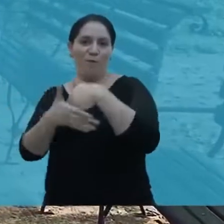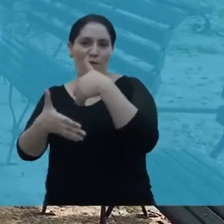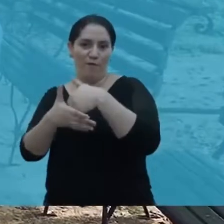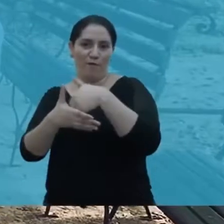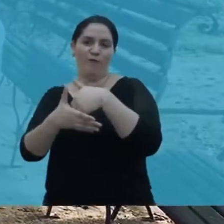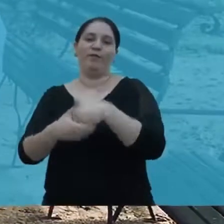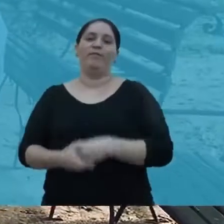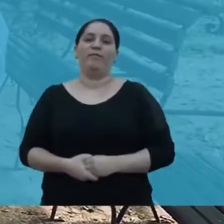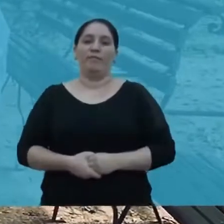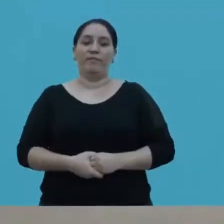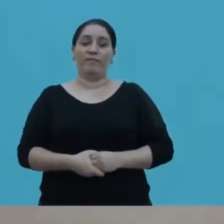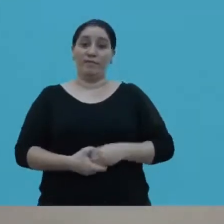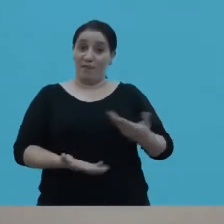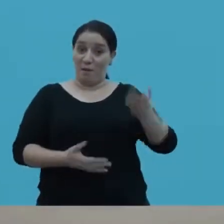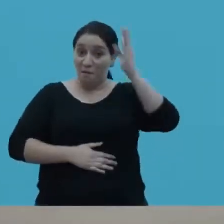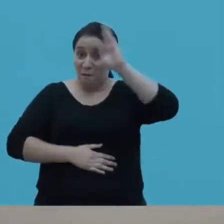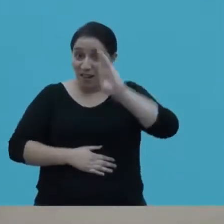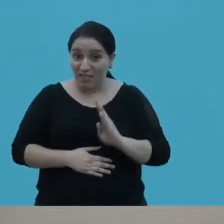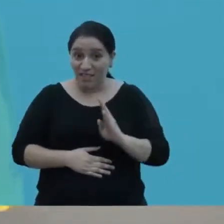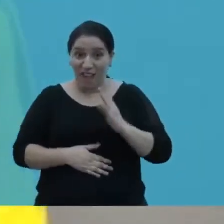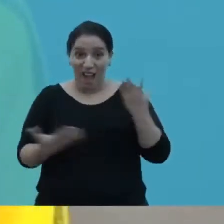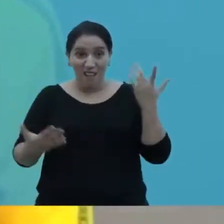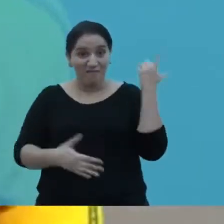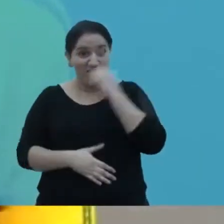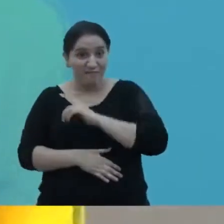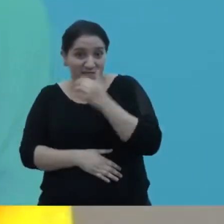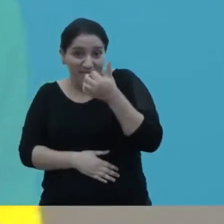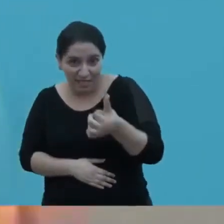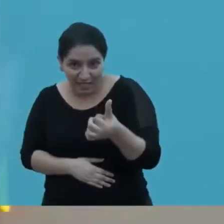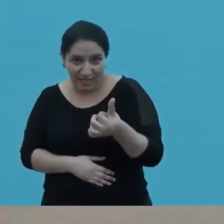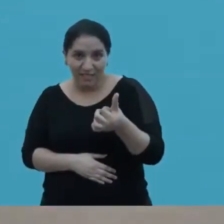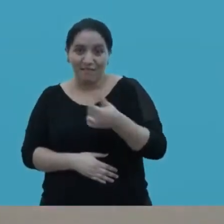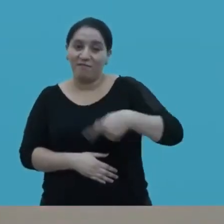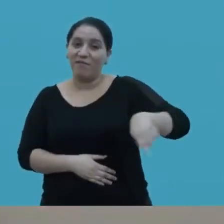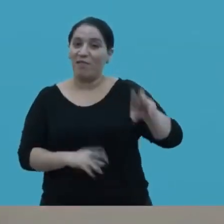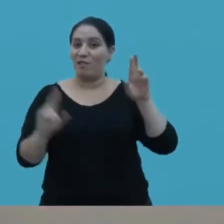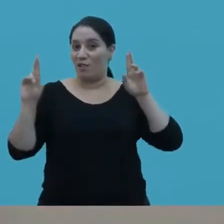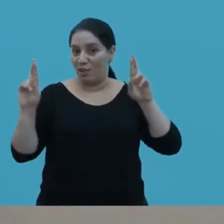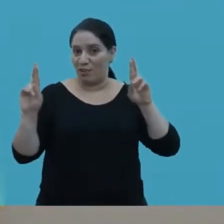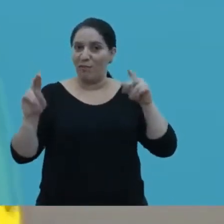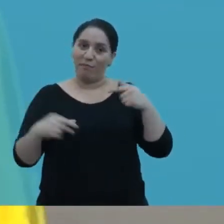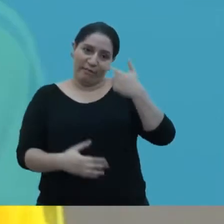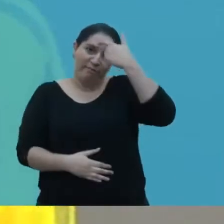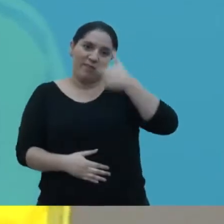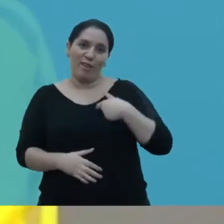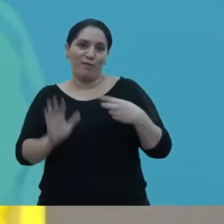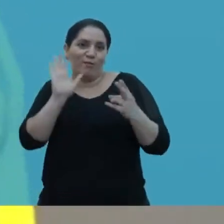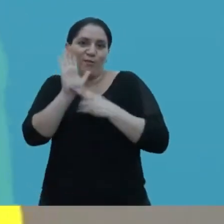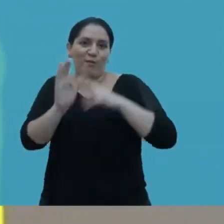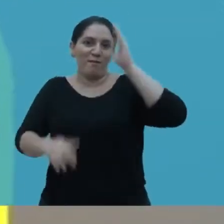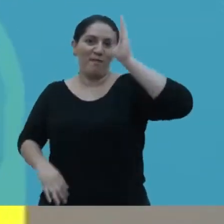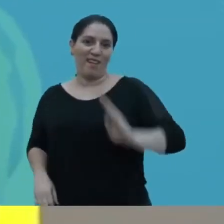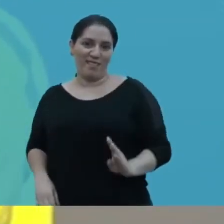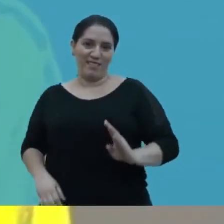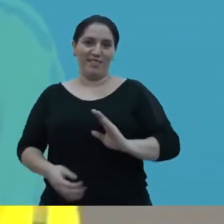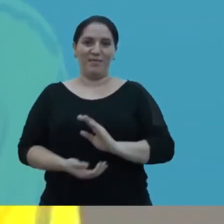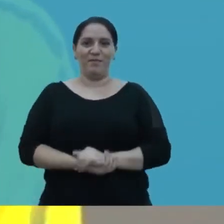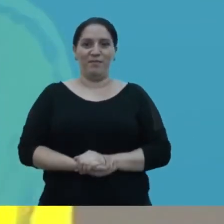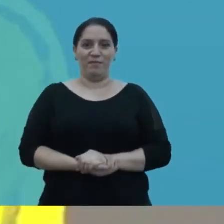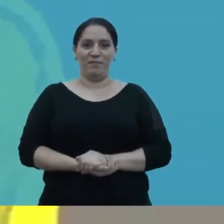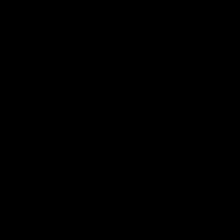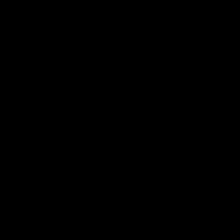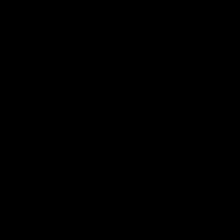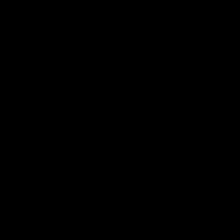do futebol nesse período. Se o Brasil for extra, tudo eu vou esquecer. Afinal, sou brasileiro, né?